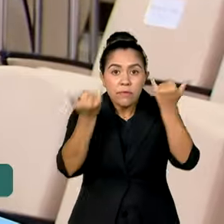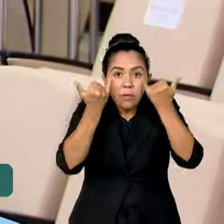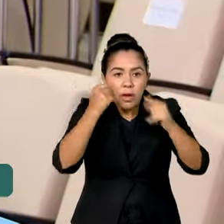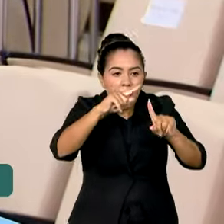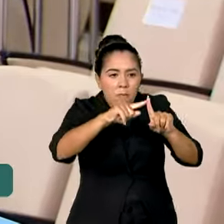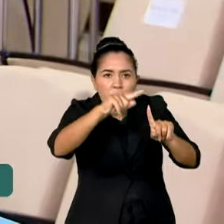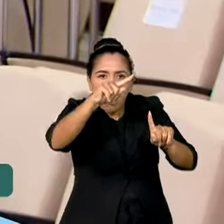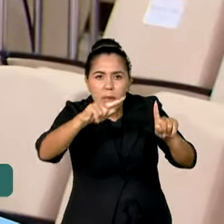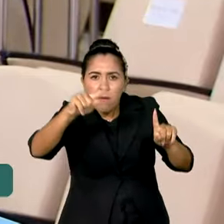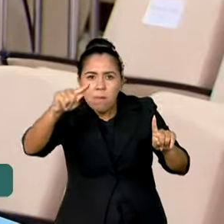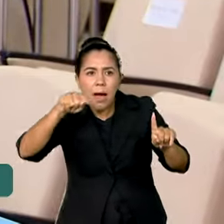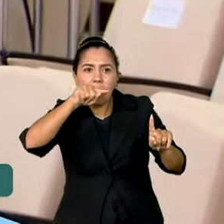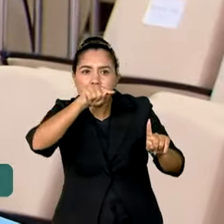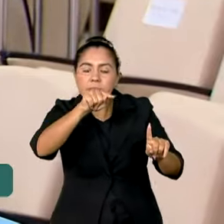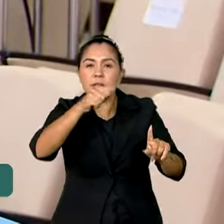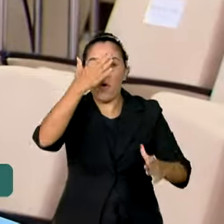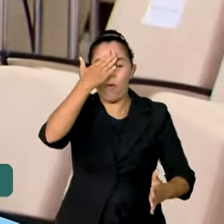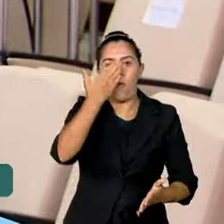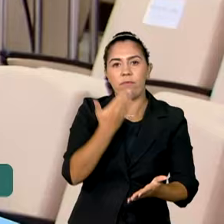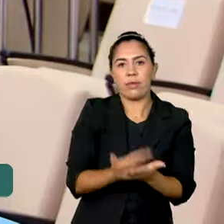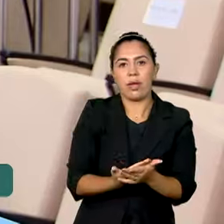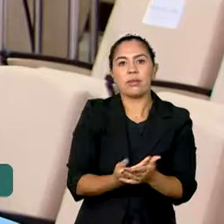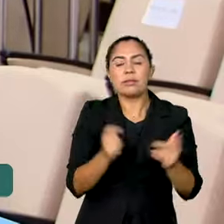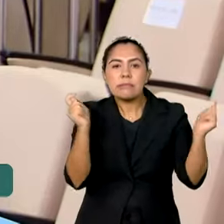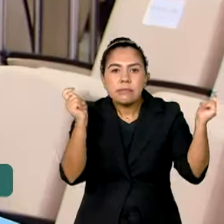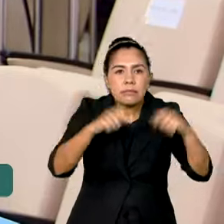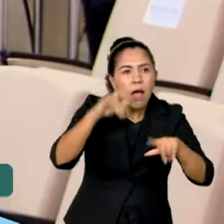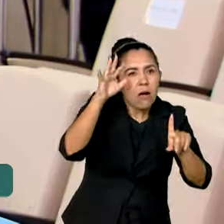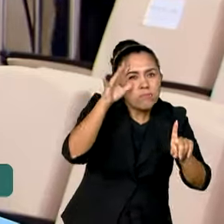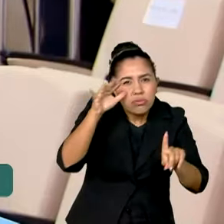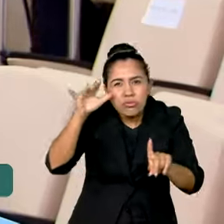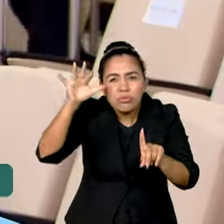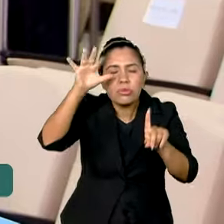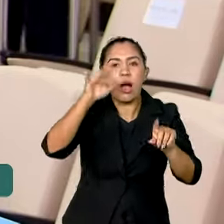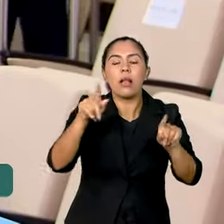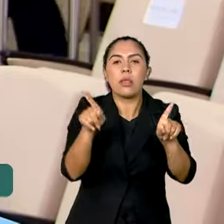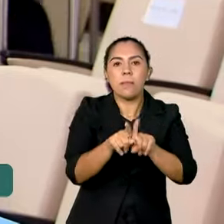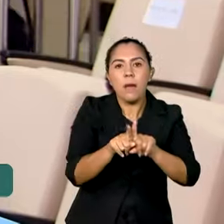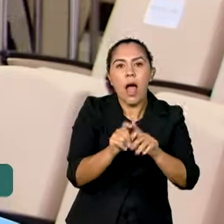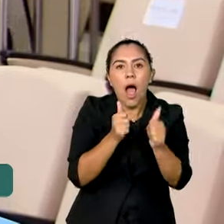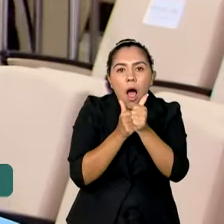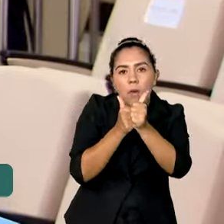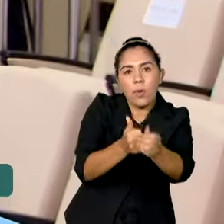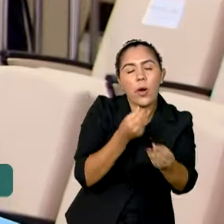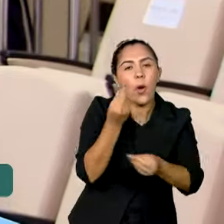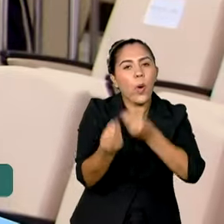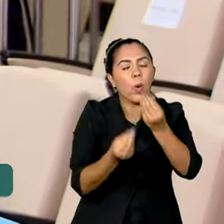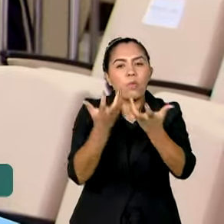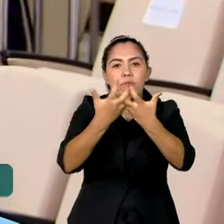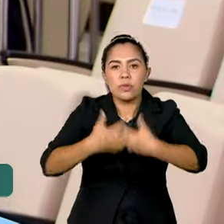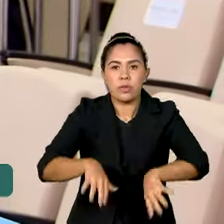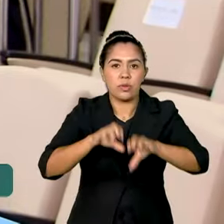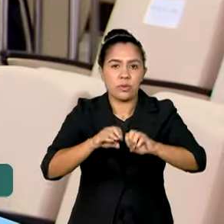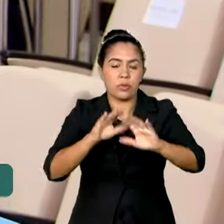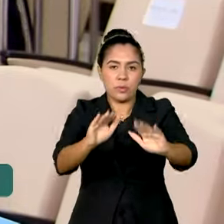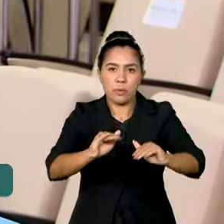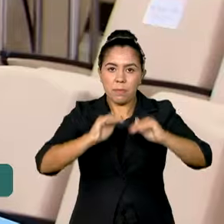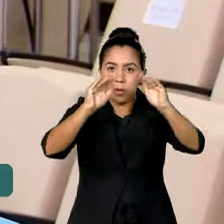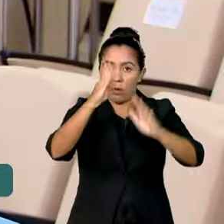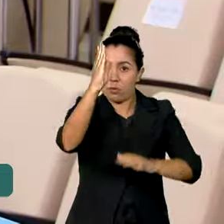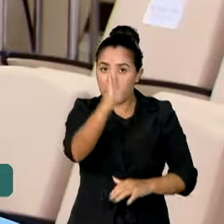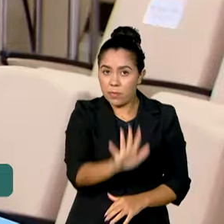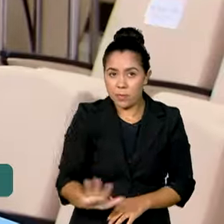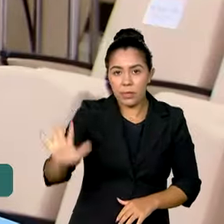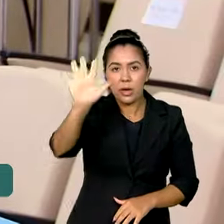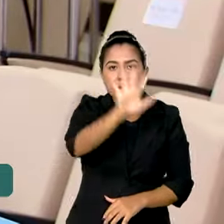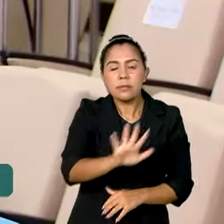confiáveis, que permitam conhecer e também acompanhar o sistema de educação superior brasileiro. Esses